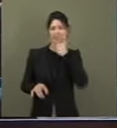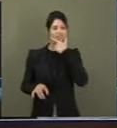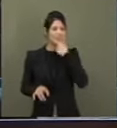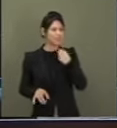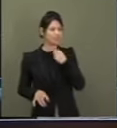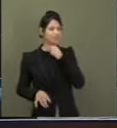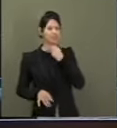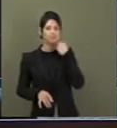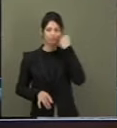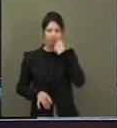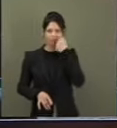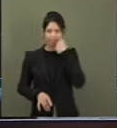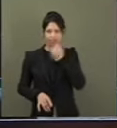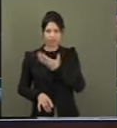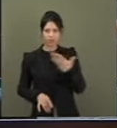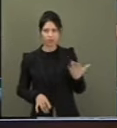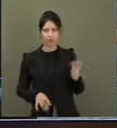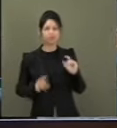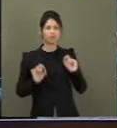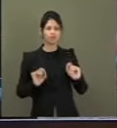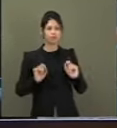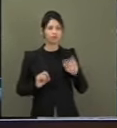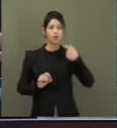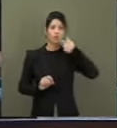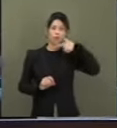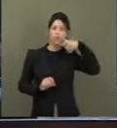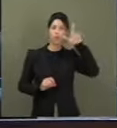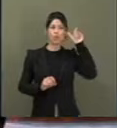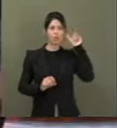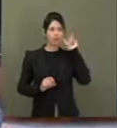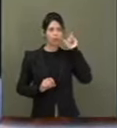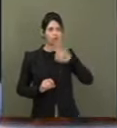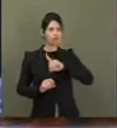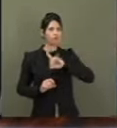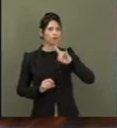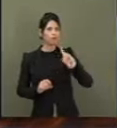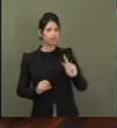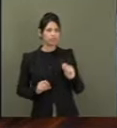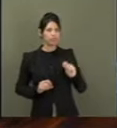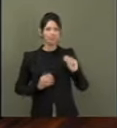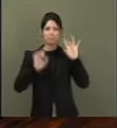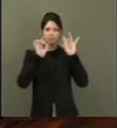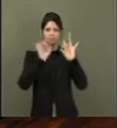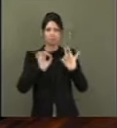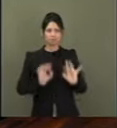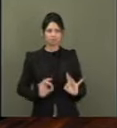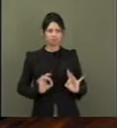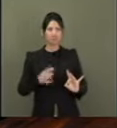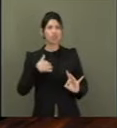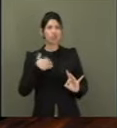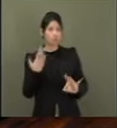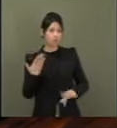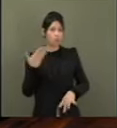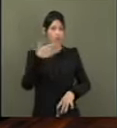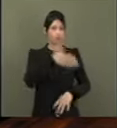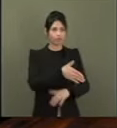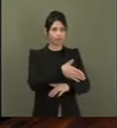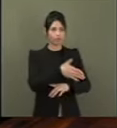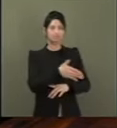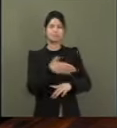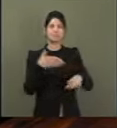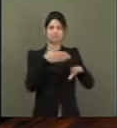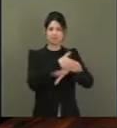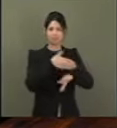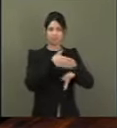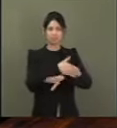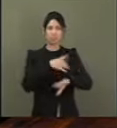Ontem foi um dia memorável, eu estive lá, tinha que